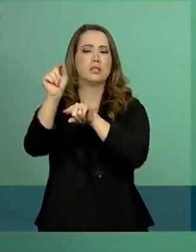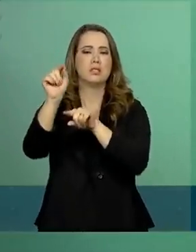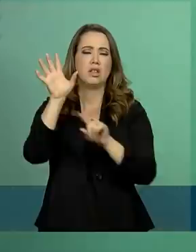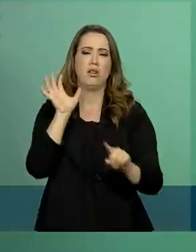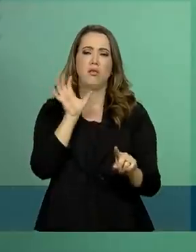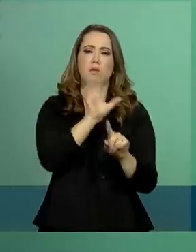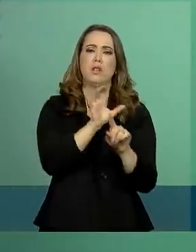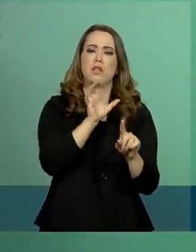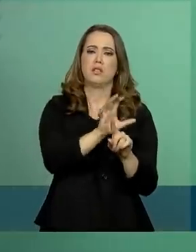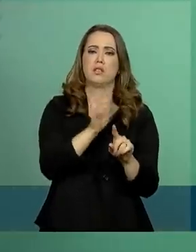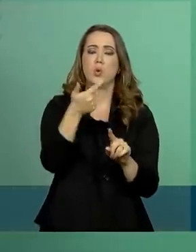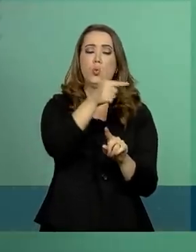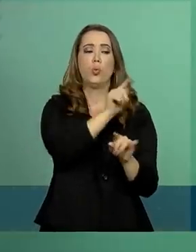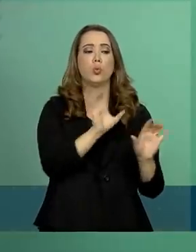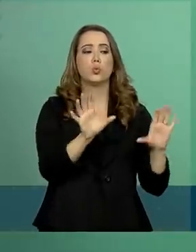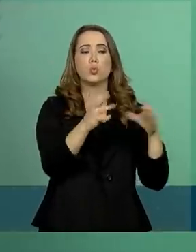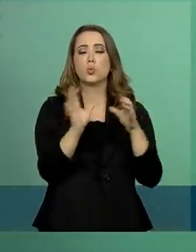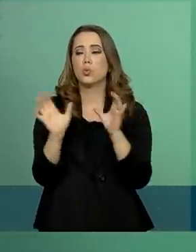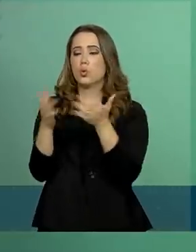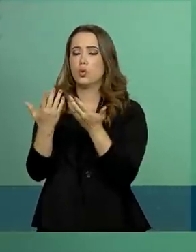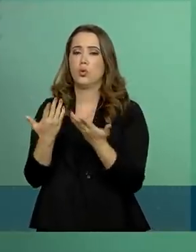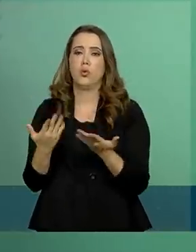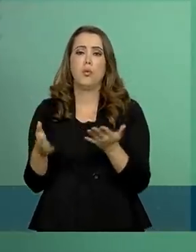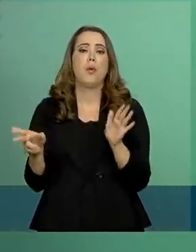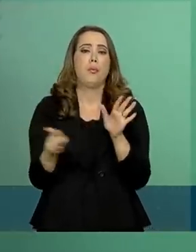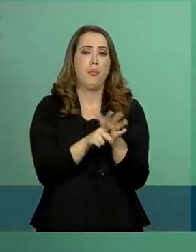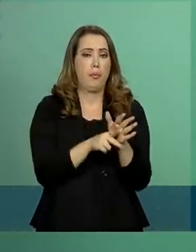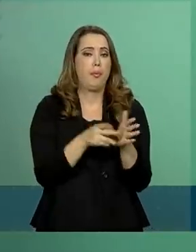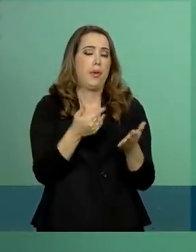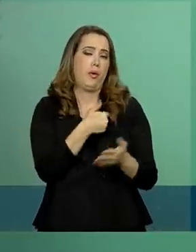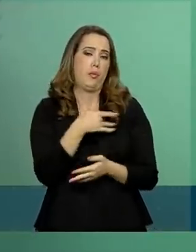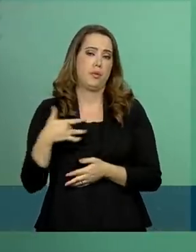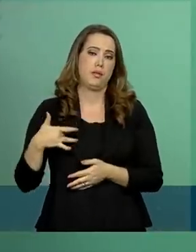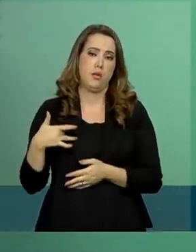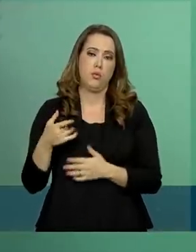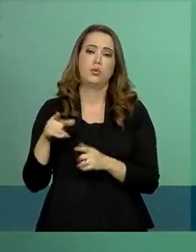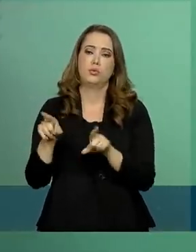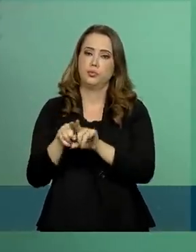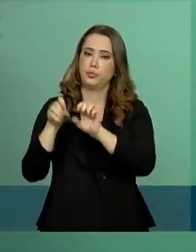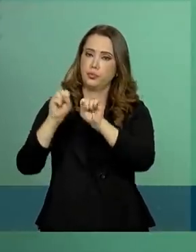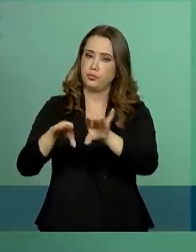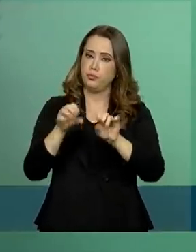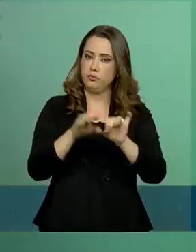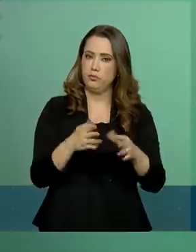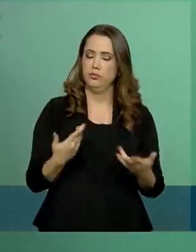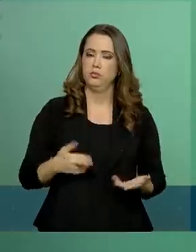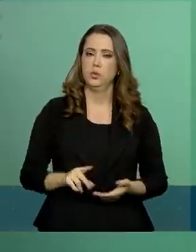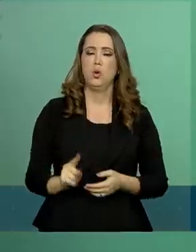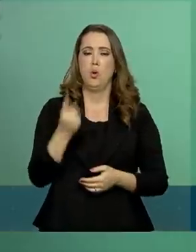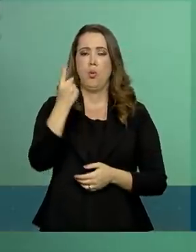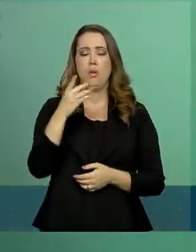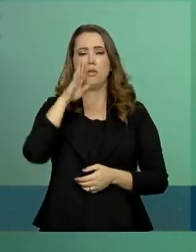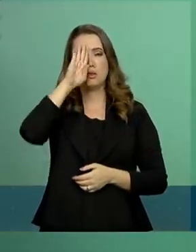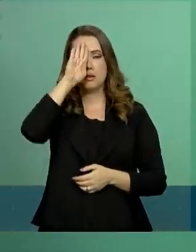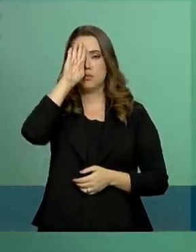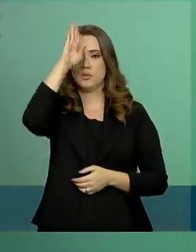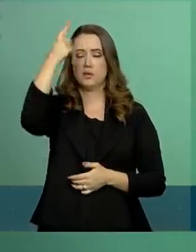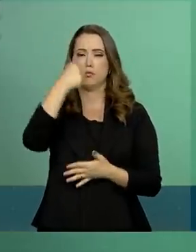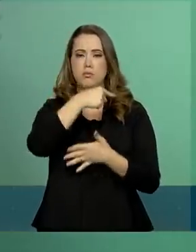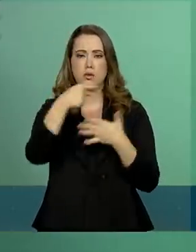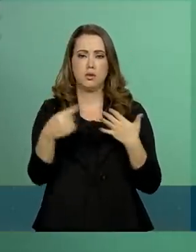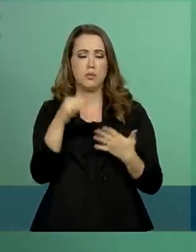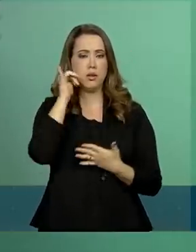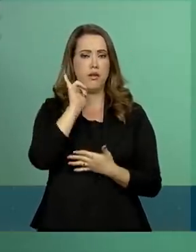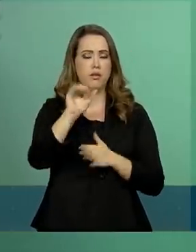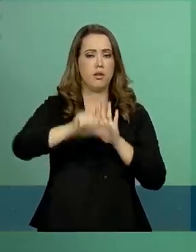afetado outras áreas, como a própria saúde e a educação. Uma das principais medidas do pacote